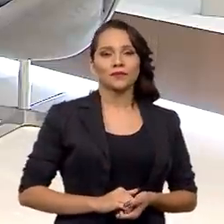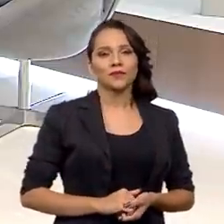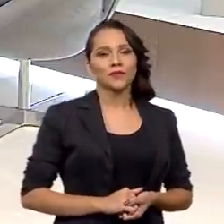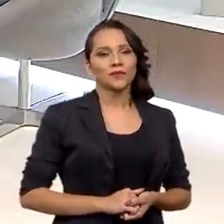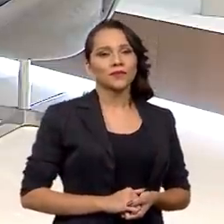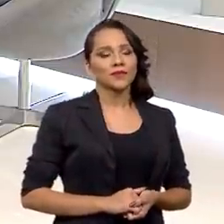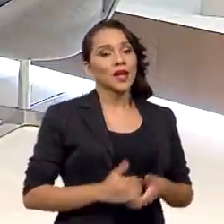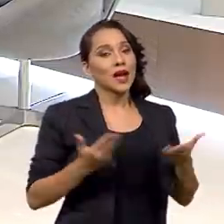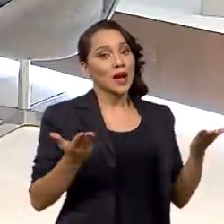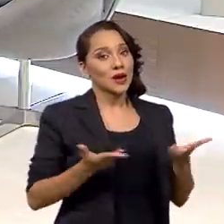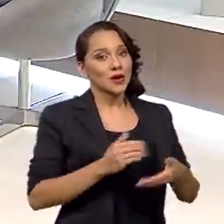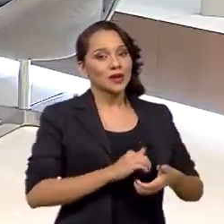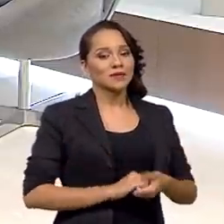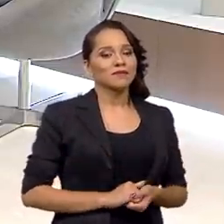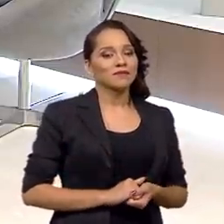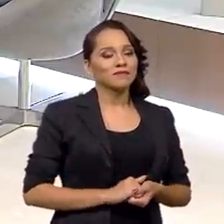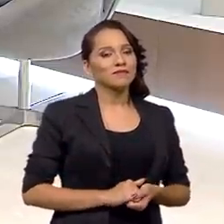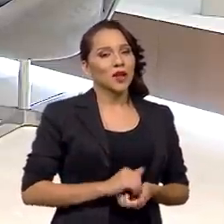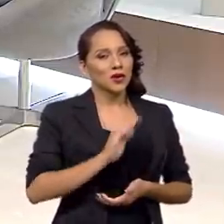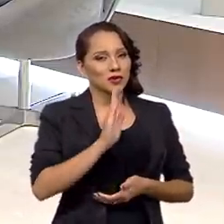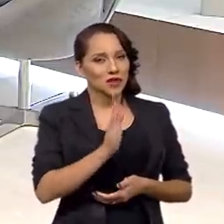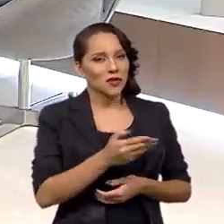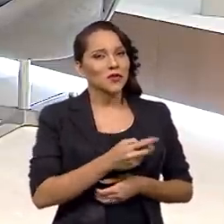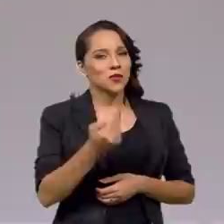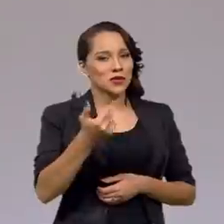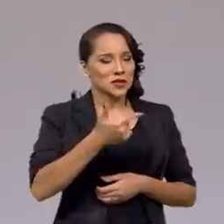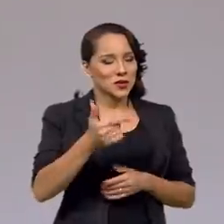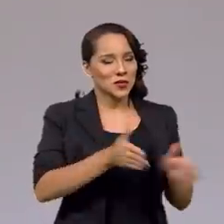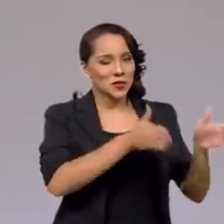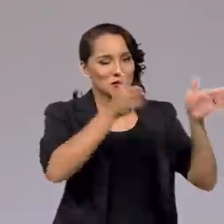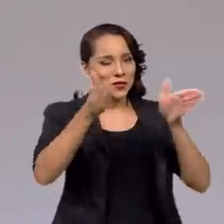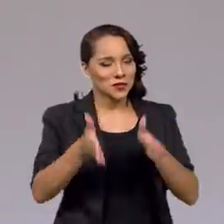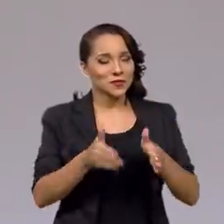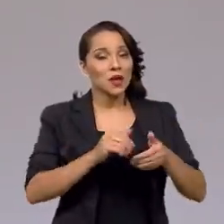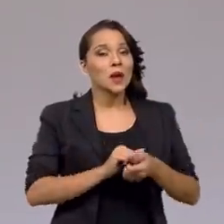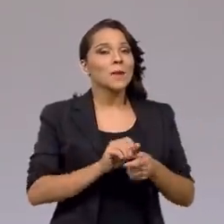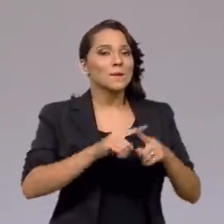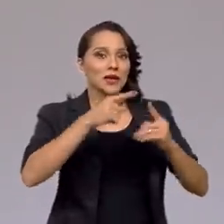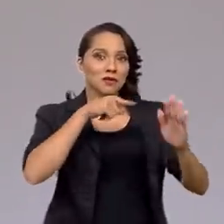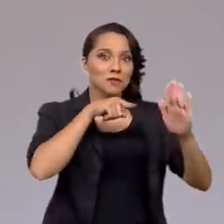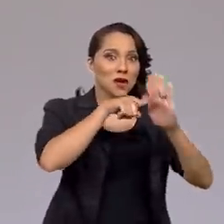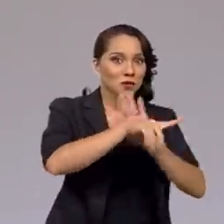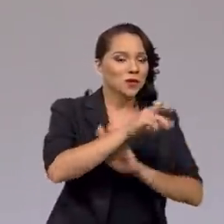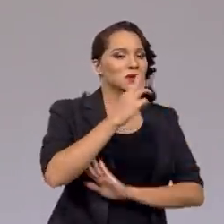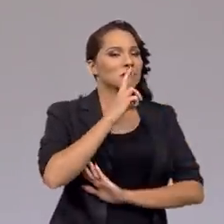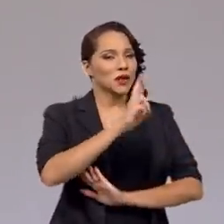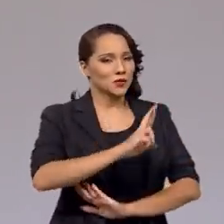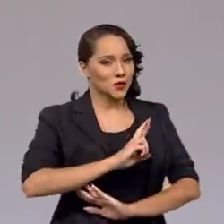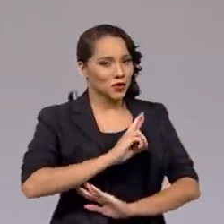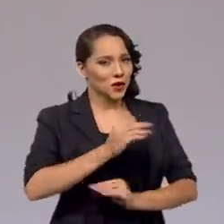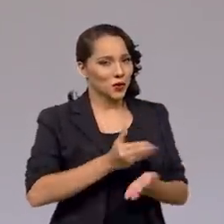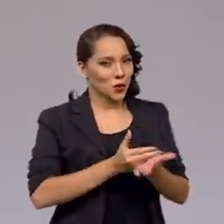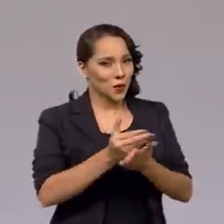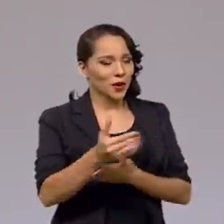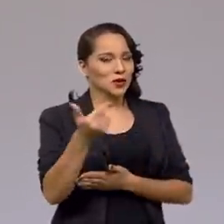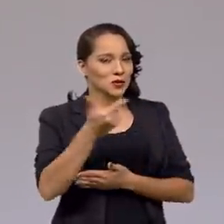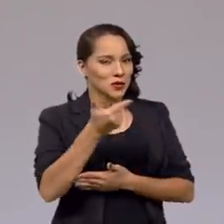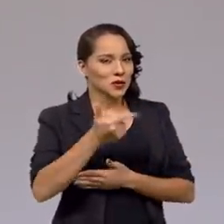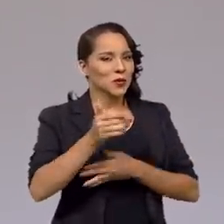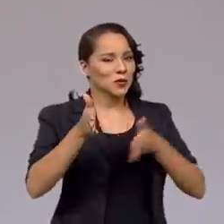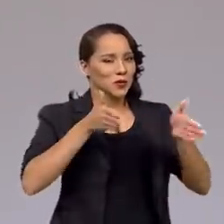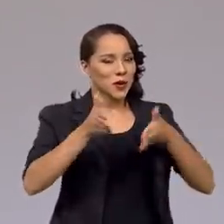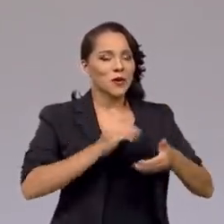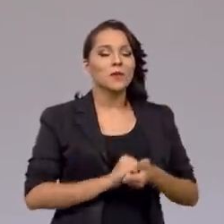Agora, Saksida, eu já vou pro segundo bloco, mas vou deixar uma pergunta pra você responder no início do segundo bloco,